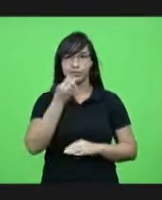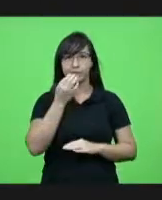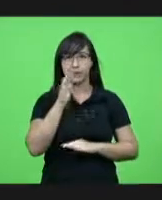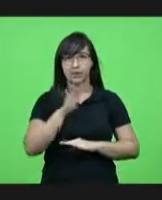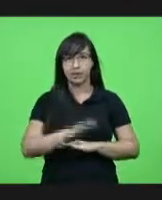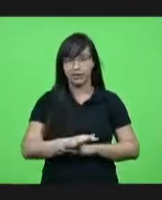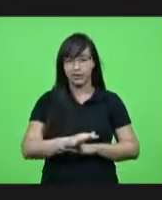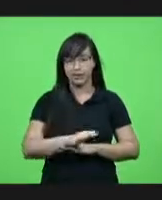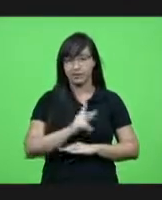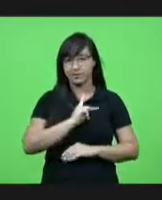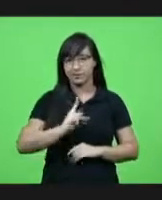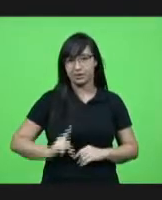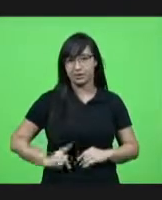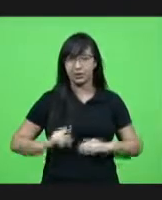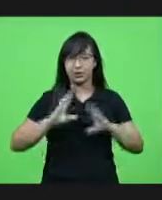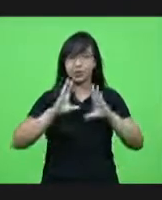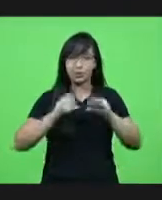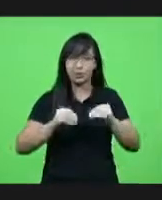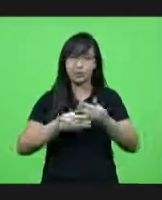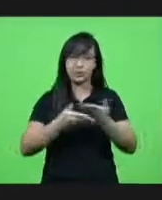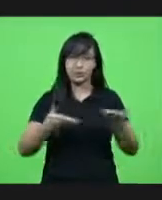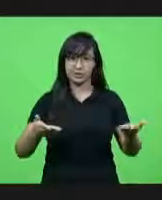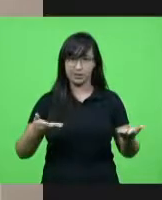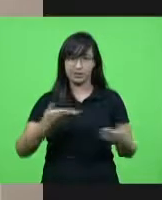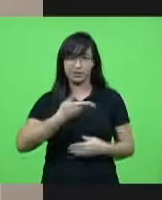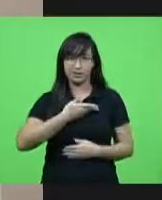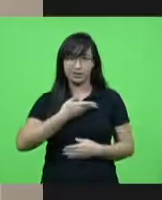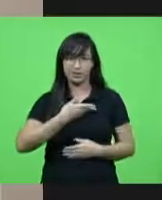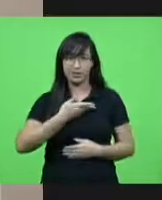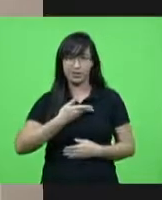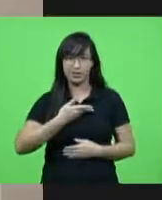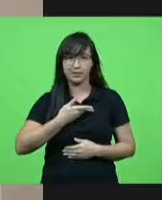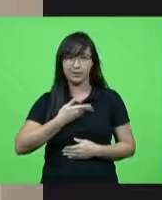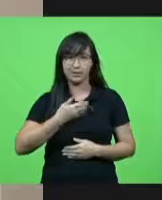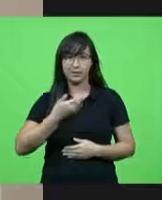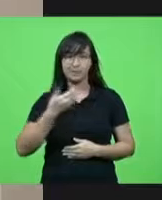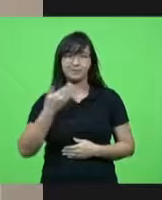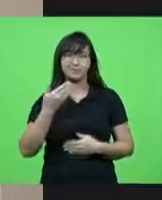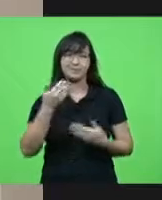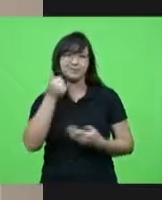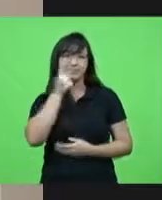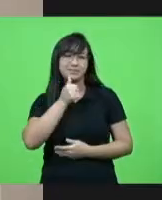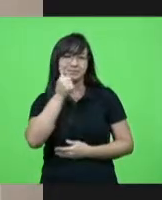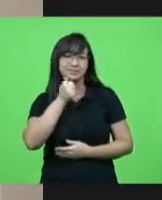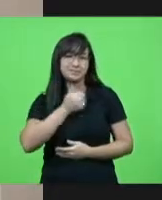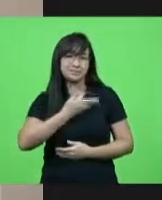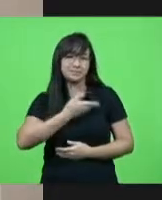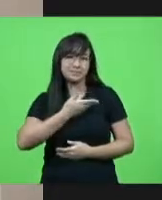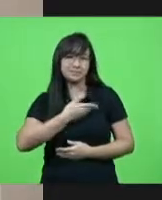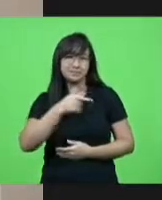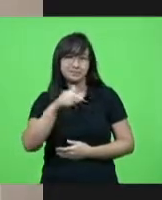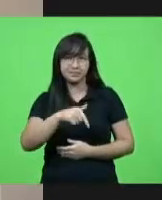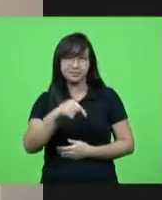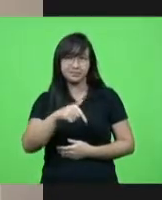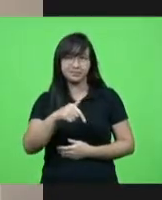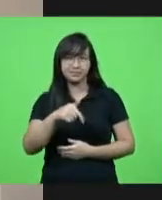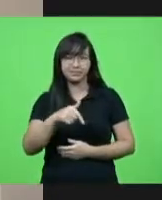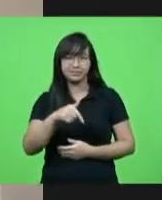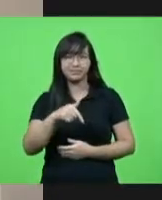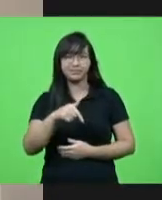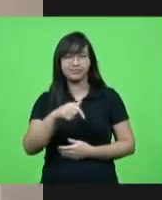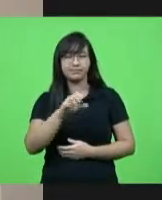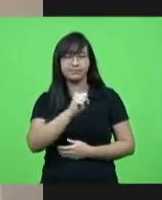boa tarde a todos os demais colegas a minhas queridas colegas mulheres desse parlamento mulheres